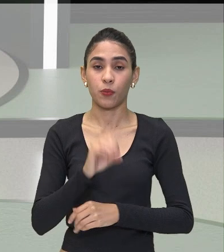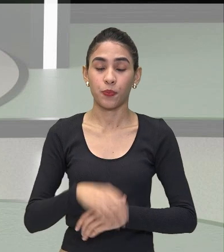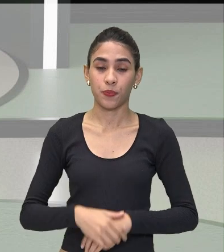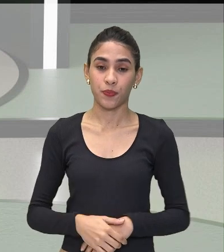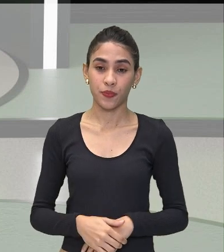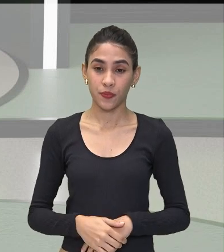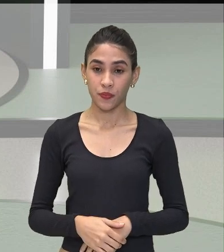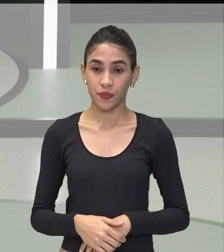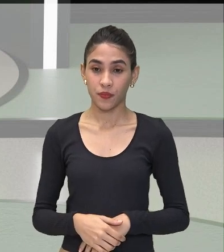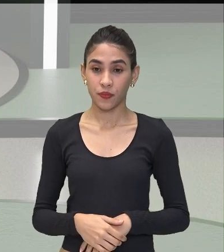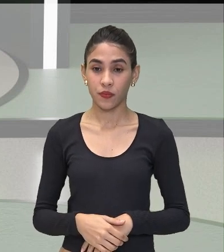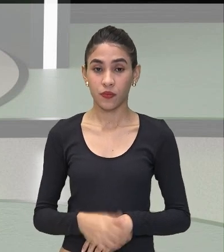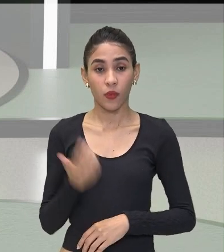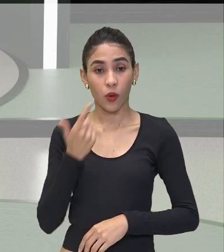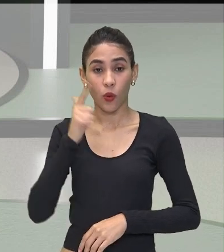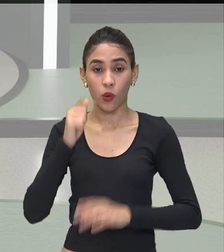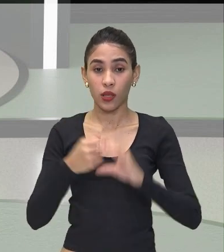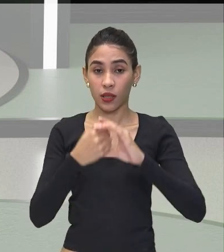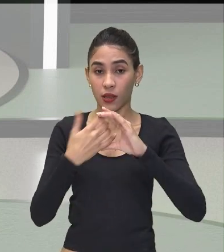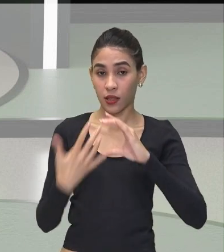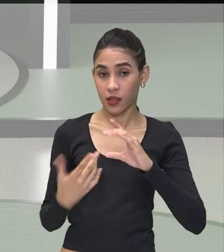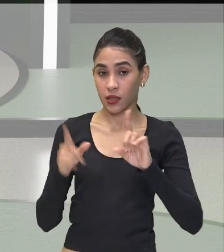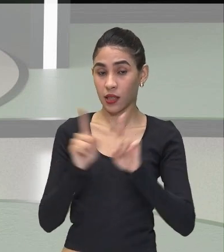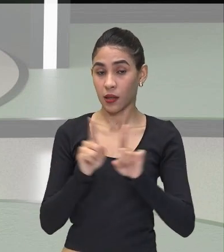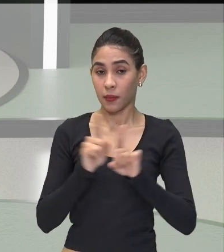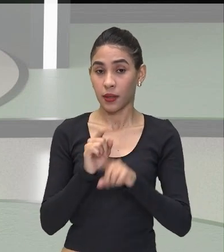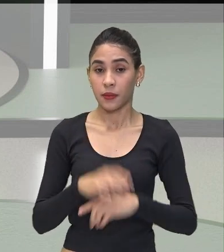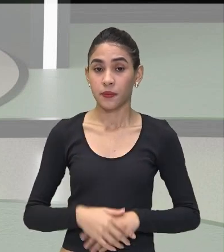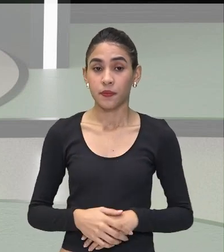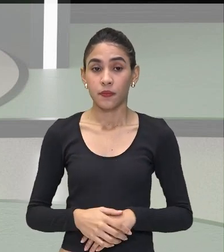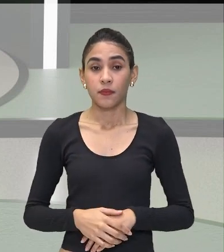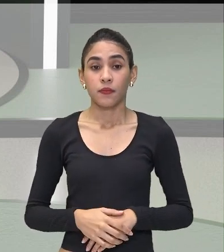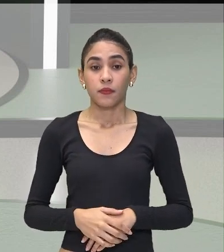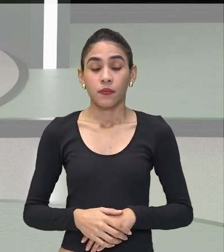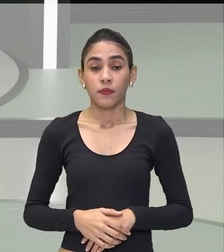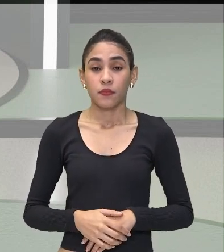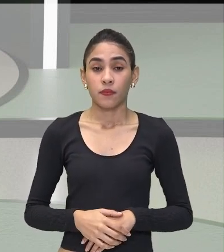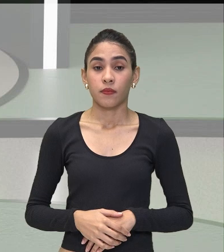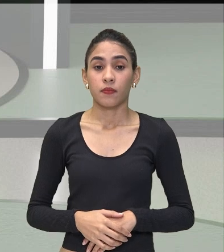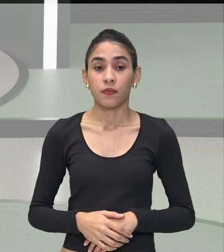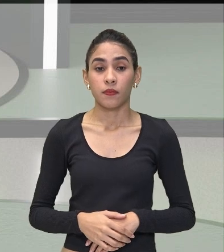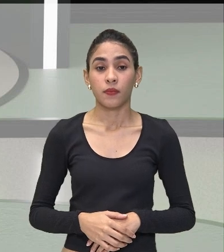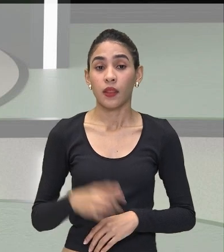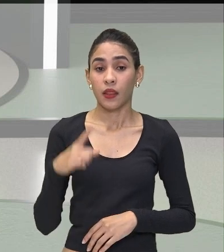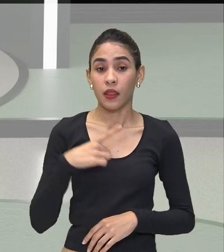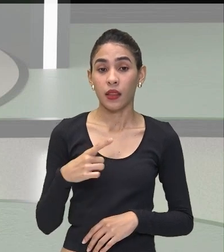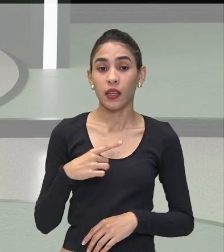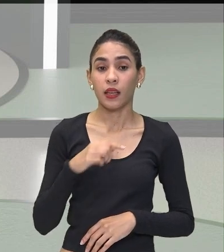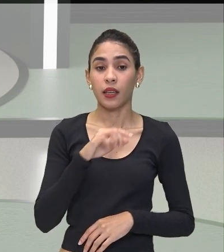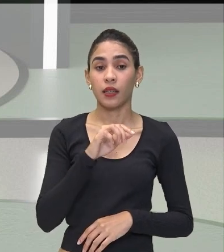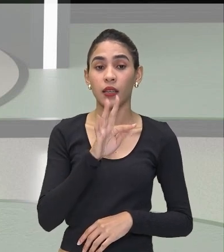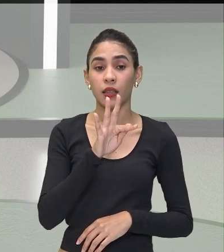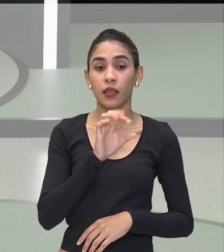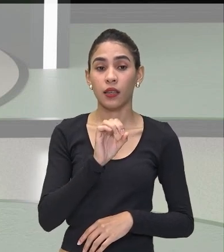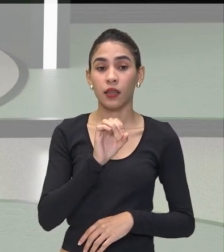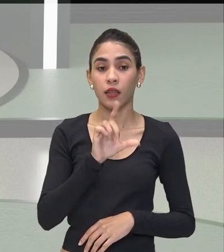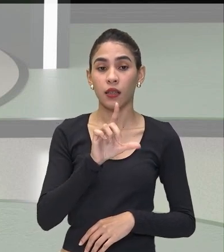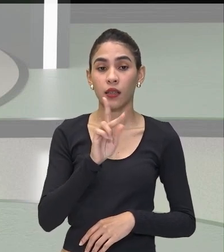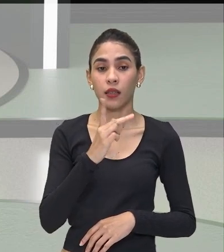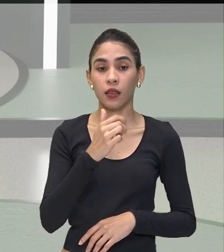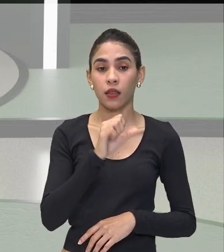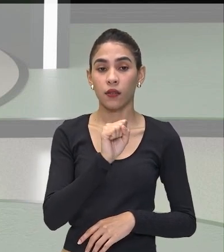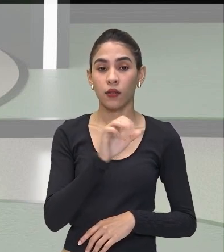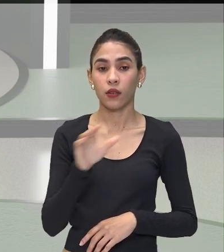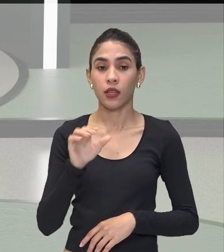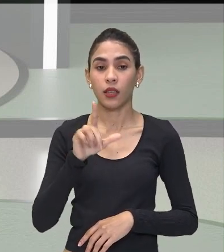orgânica Uma outra característica Bem interessante É que elas apresentam Folhas latifoliadas Que é o mesmo De folhas